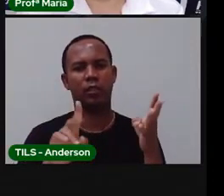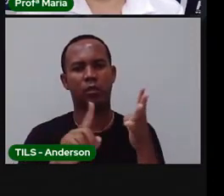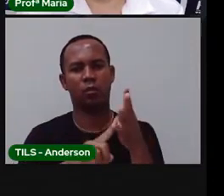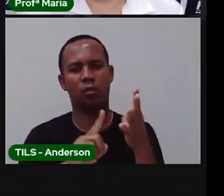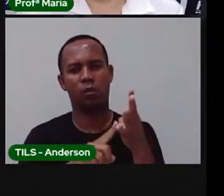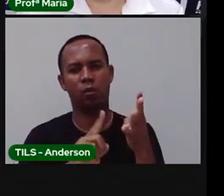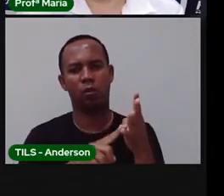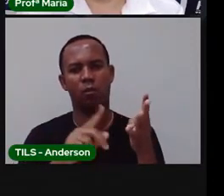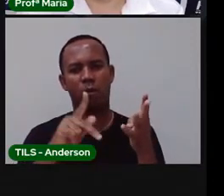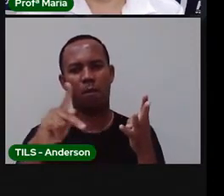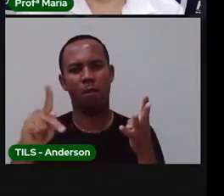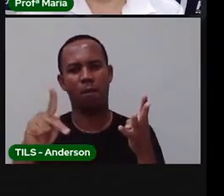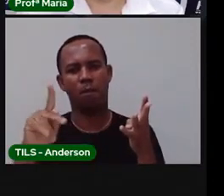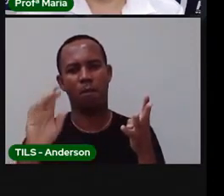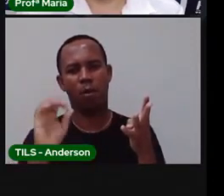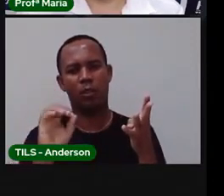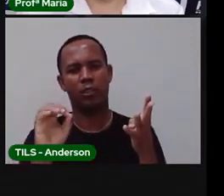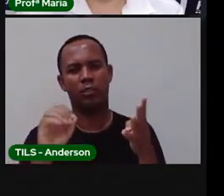Polisílaba.